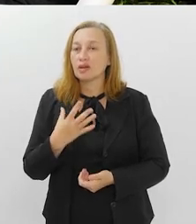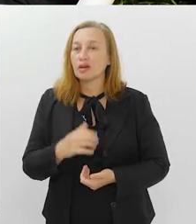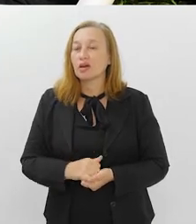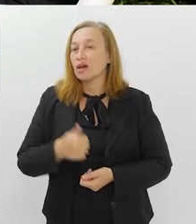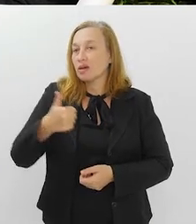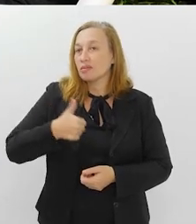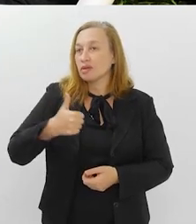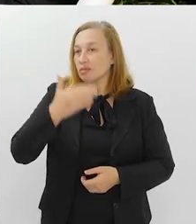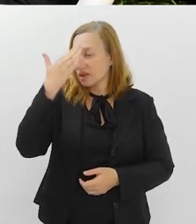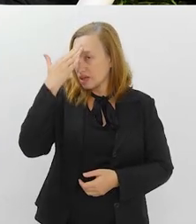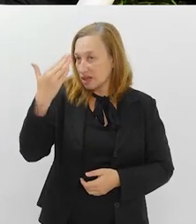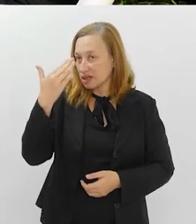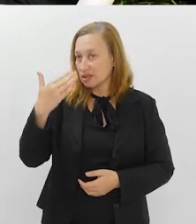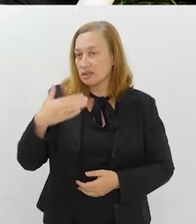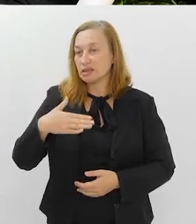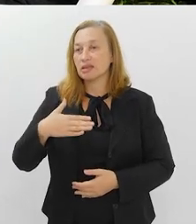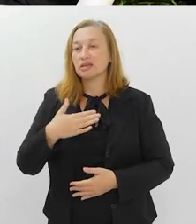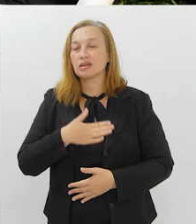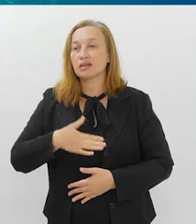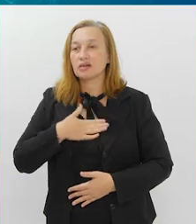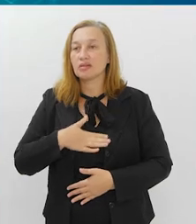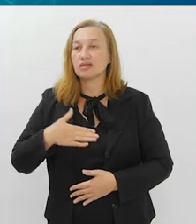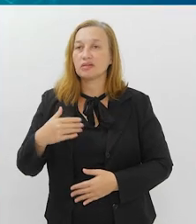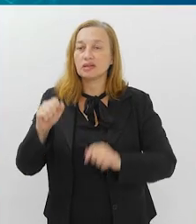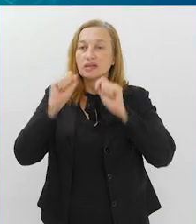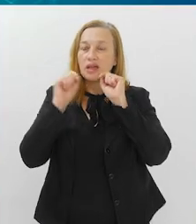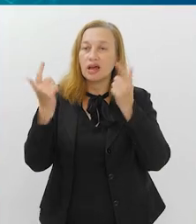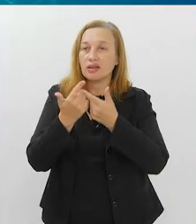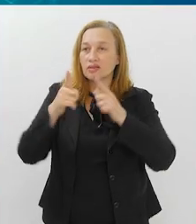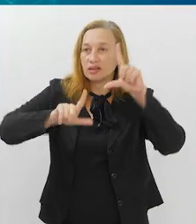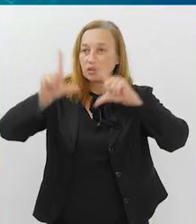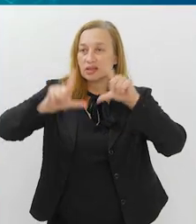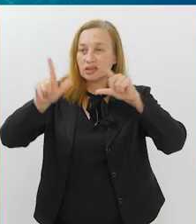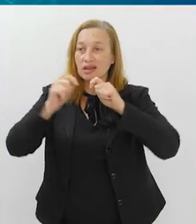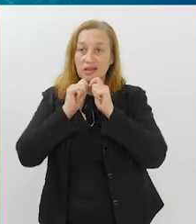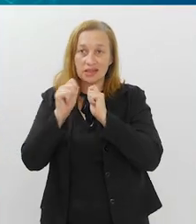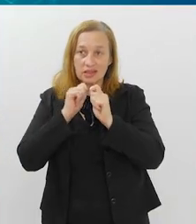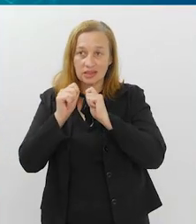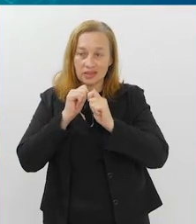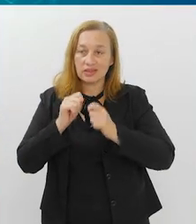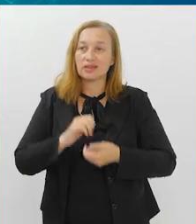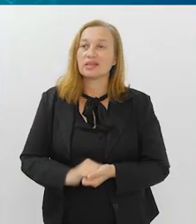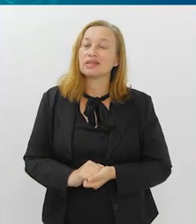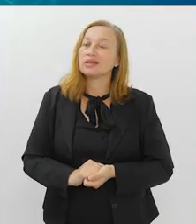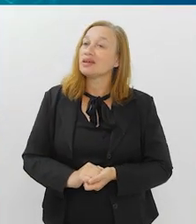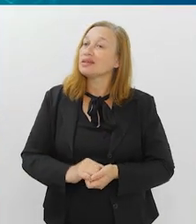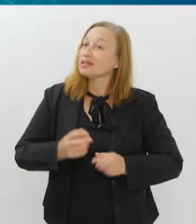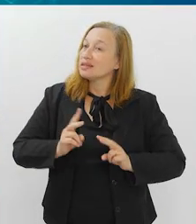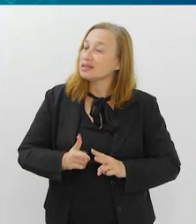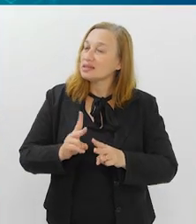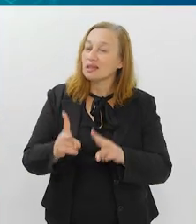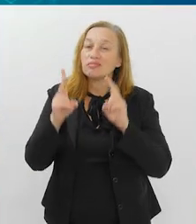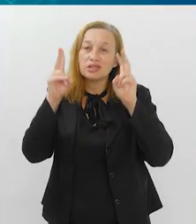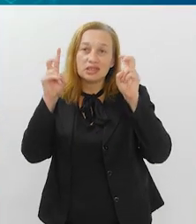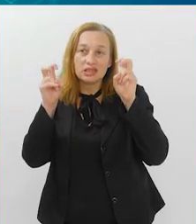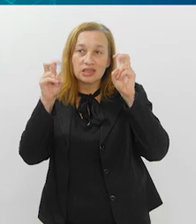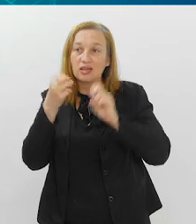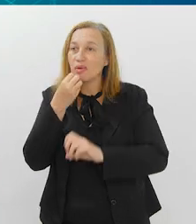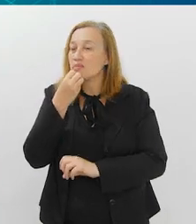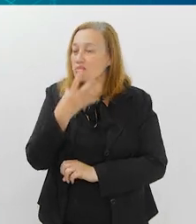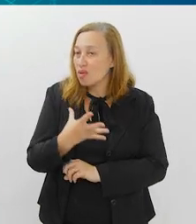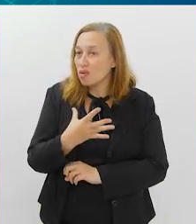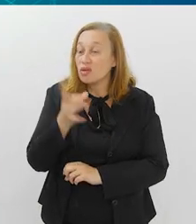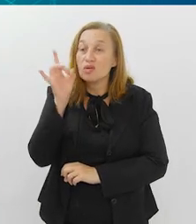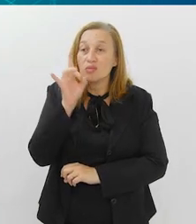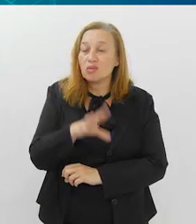Bem, em primeiro lugar, agradecer, é uma honra para mim estar aqui na TV Alérgica, minha segunda entrevista, e sempre em temas muito